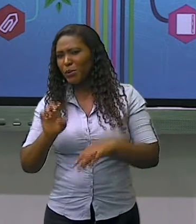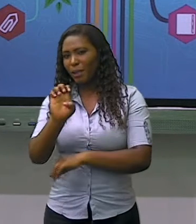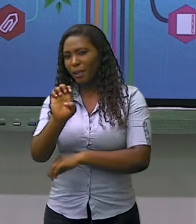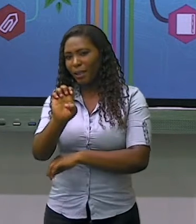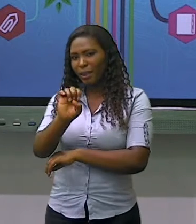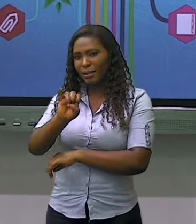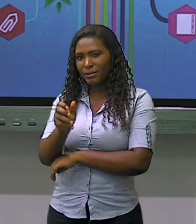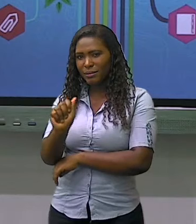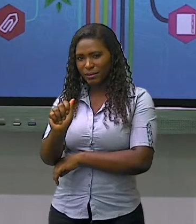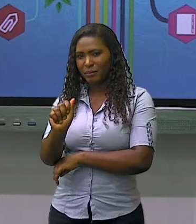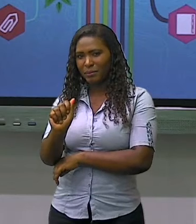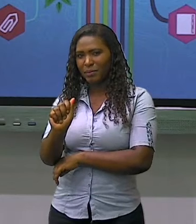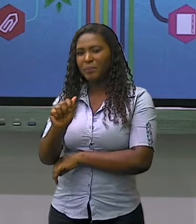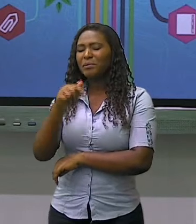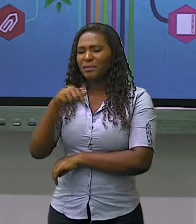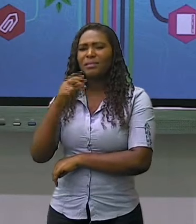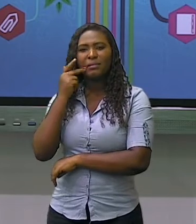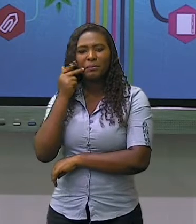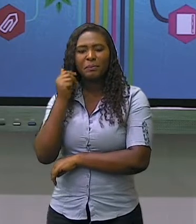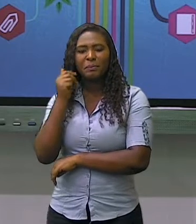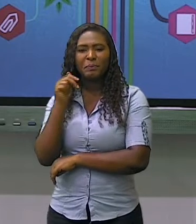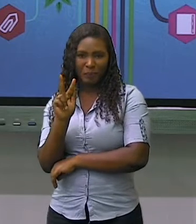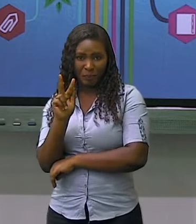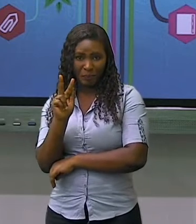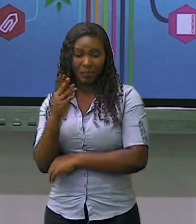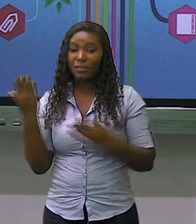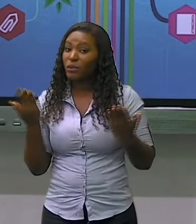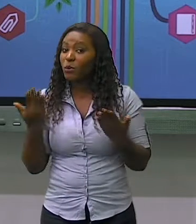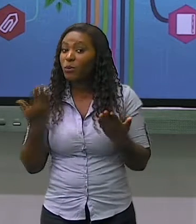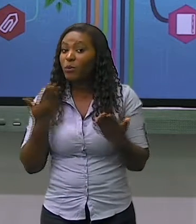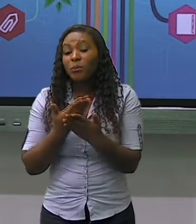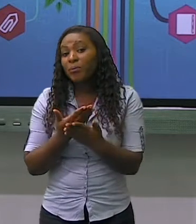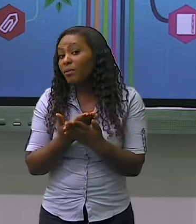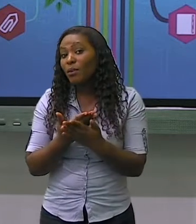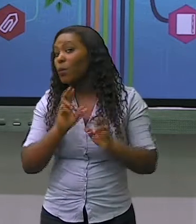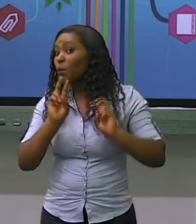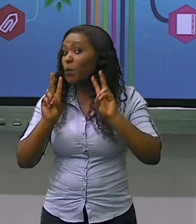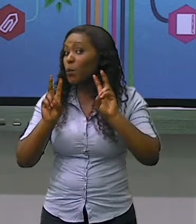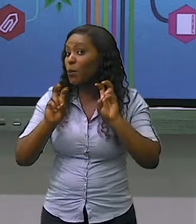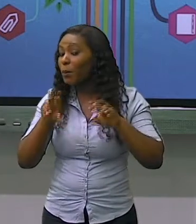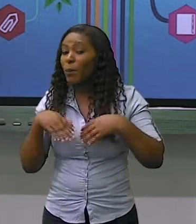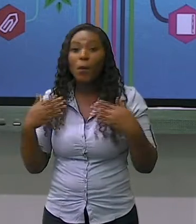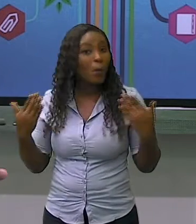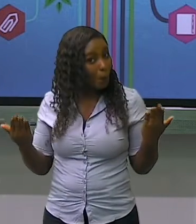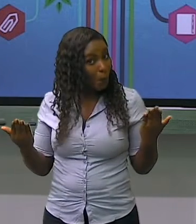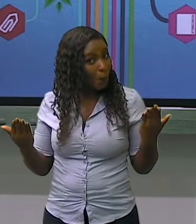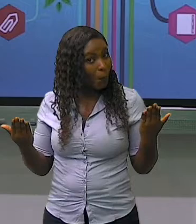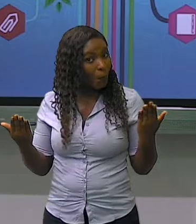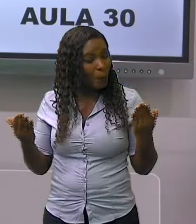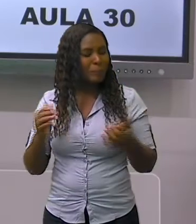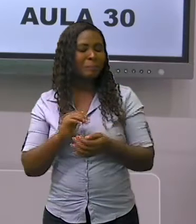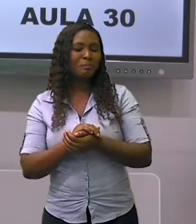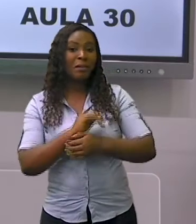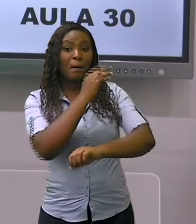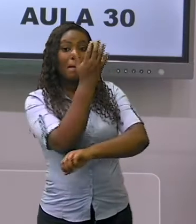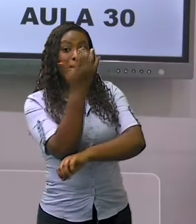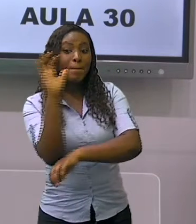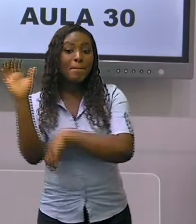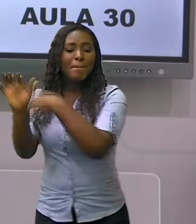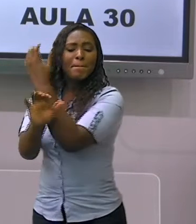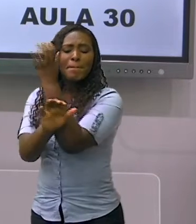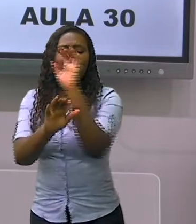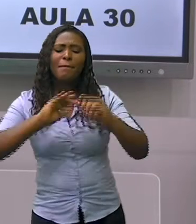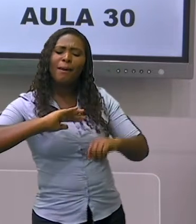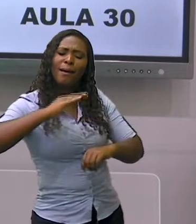SMEDGV. Na aula de hoje, será abordado o tema Paisagens de Governador